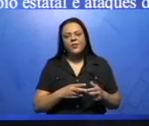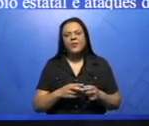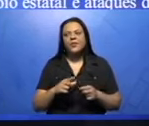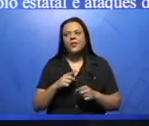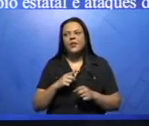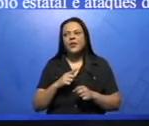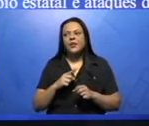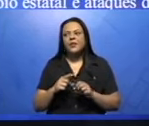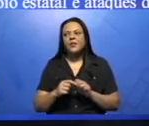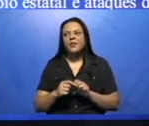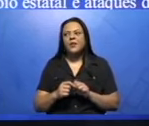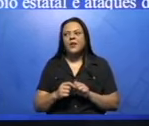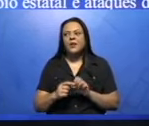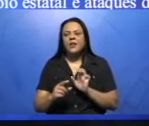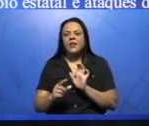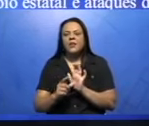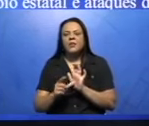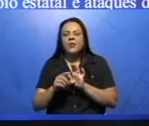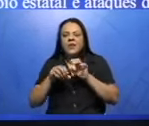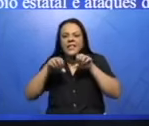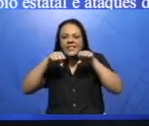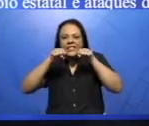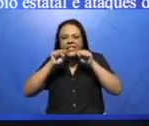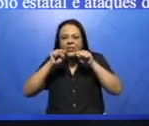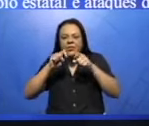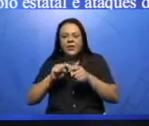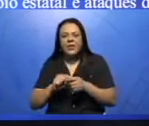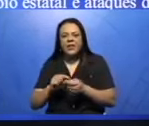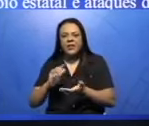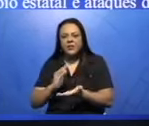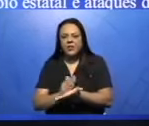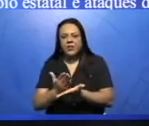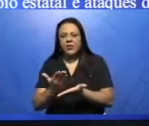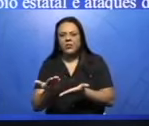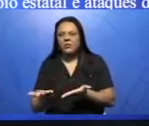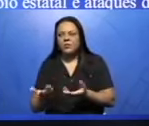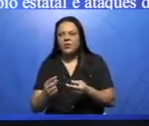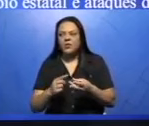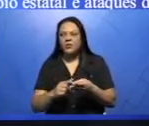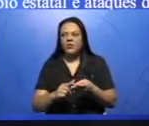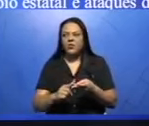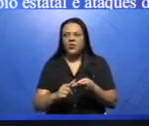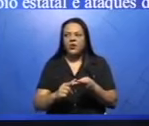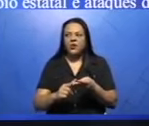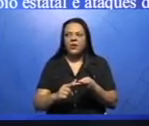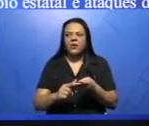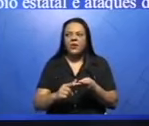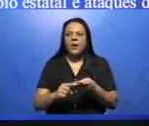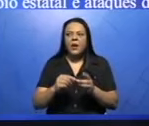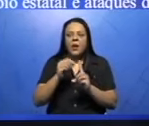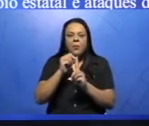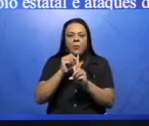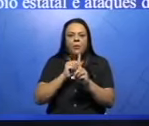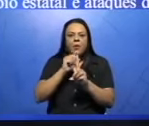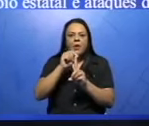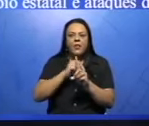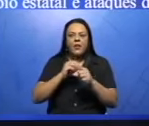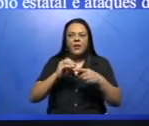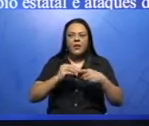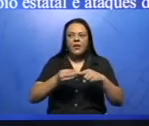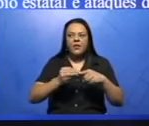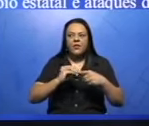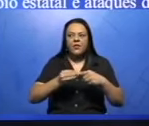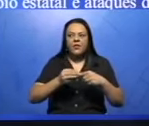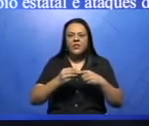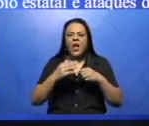aí o destaque do uso do sorgo, da mandioca, do milhete, da banana, feijão, pimenta, inhame e batata.